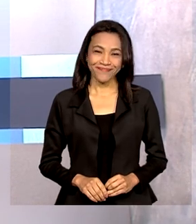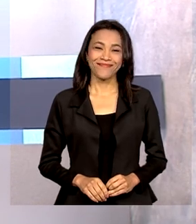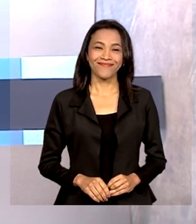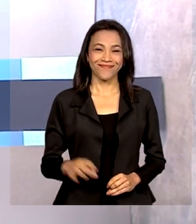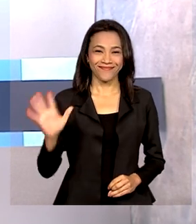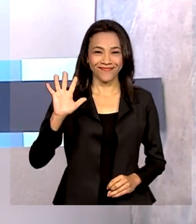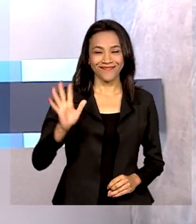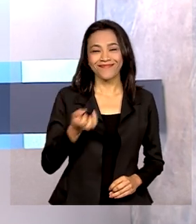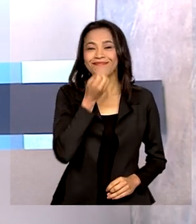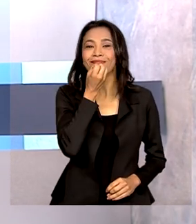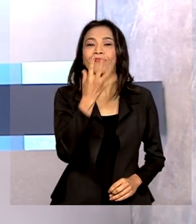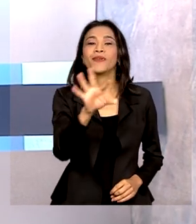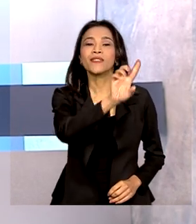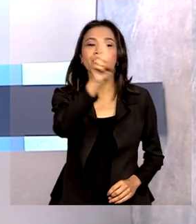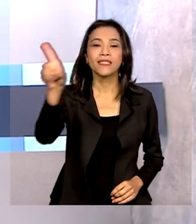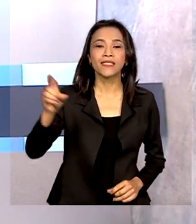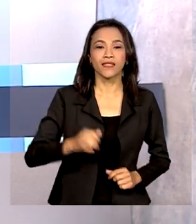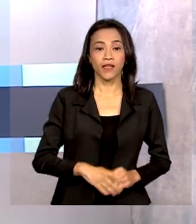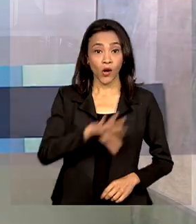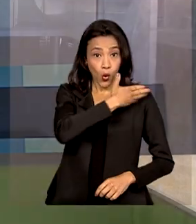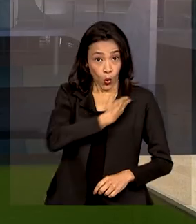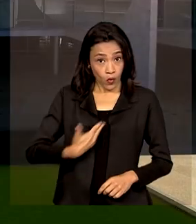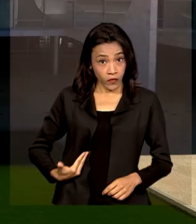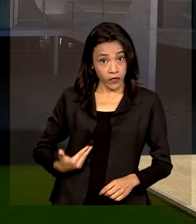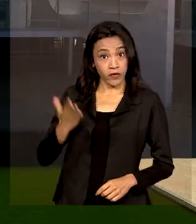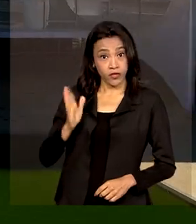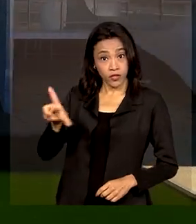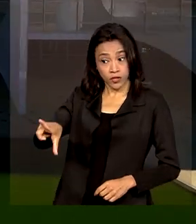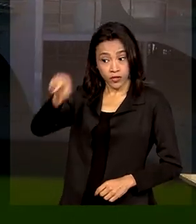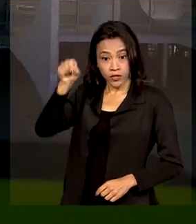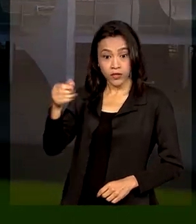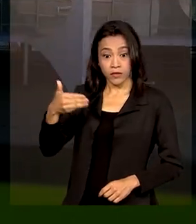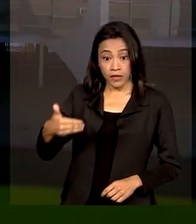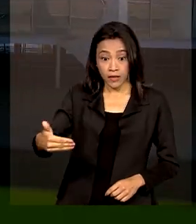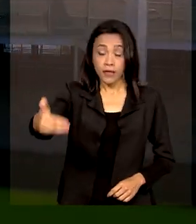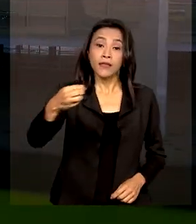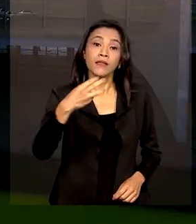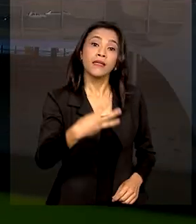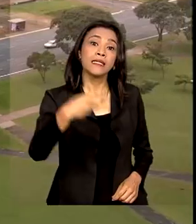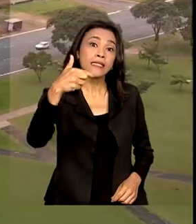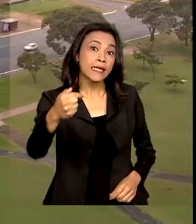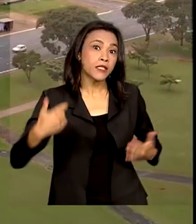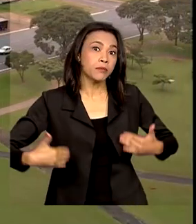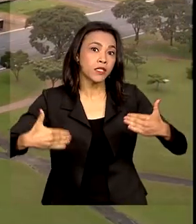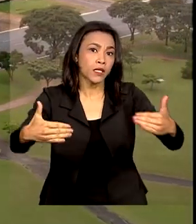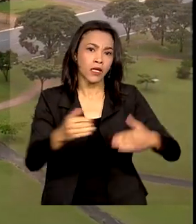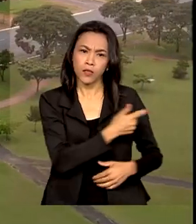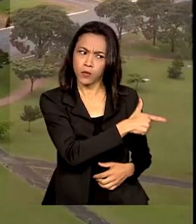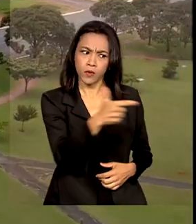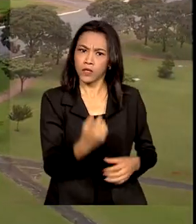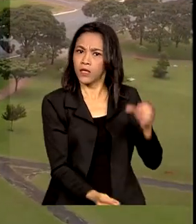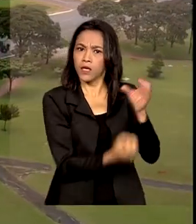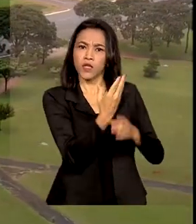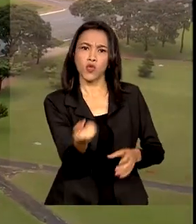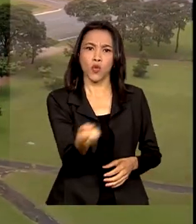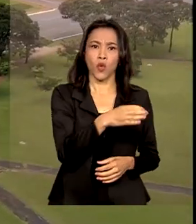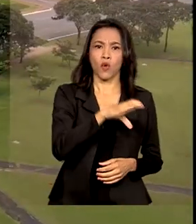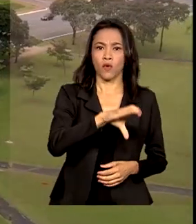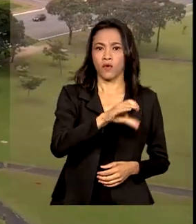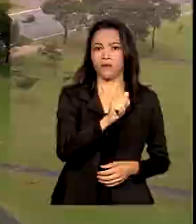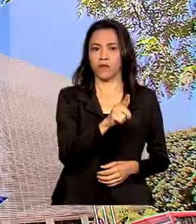Olá, bom dia! Governo eleito terá 37 ministérios sem a criação de novos cargos.